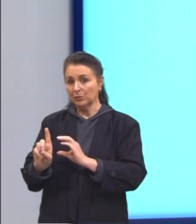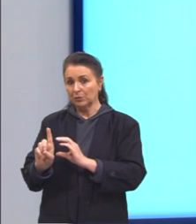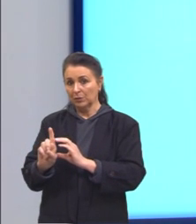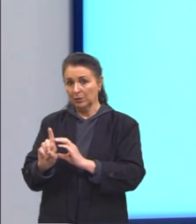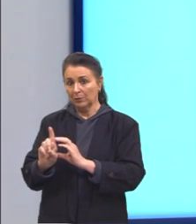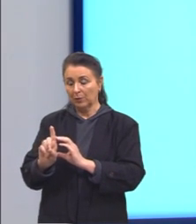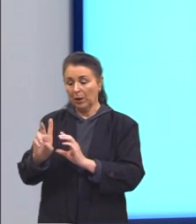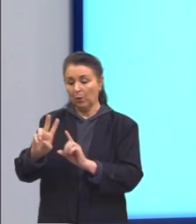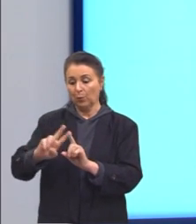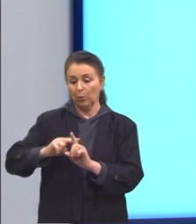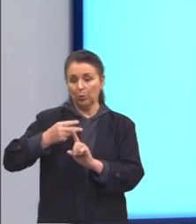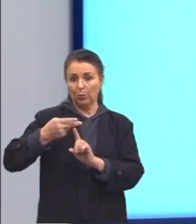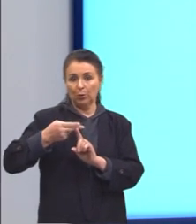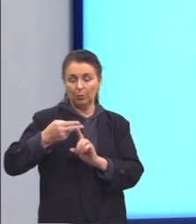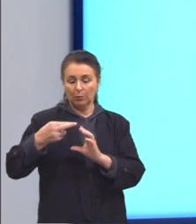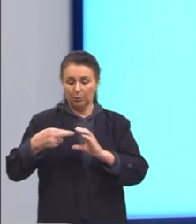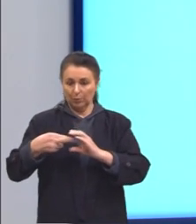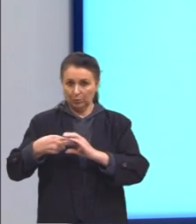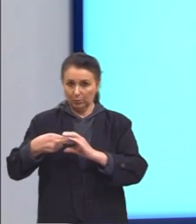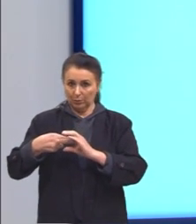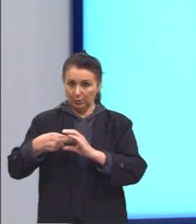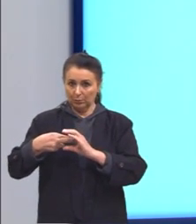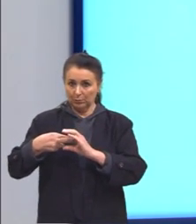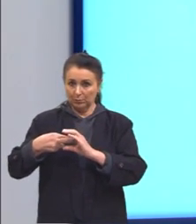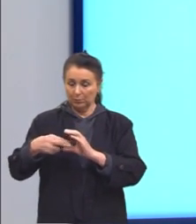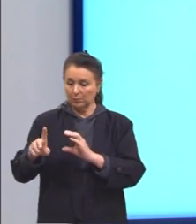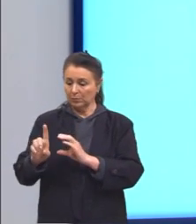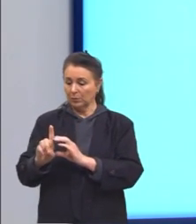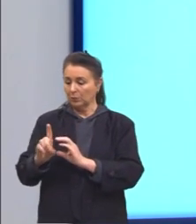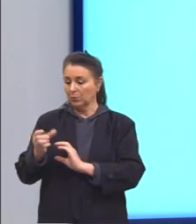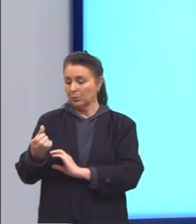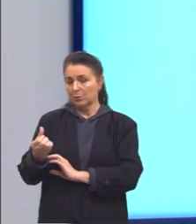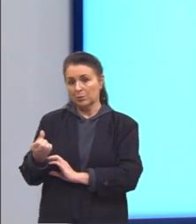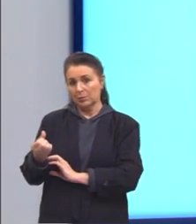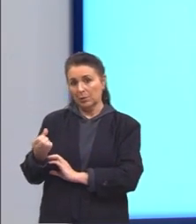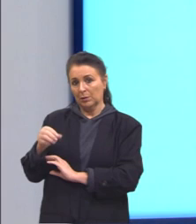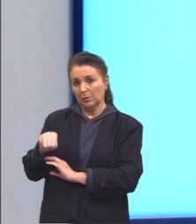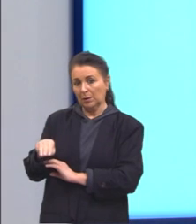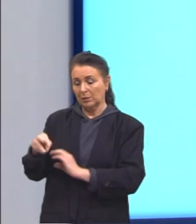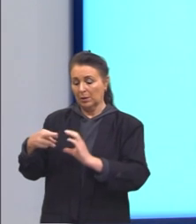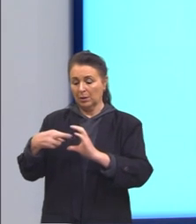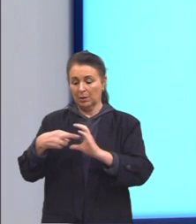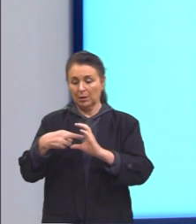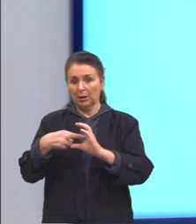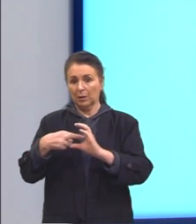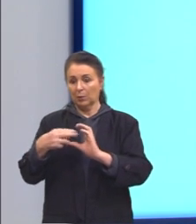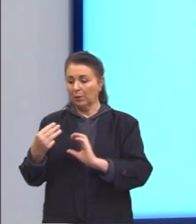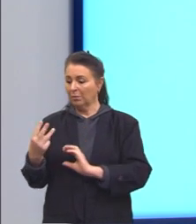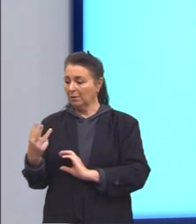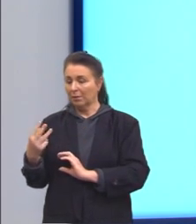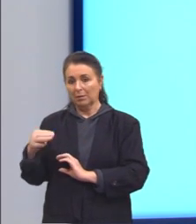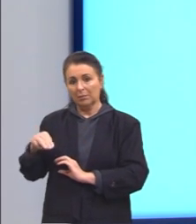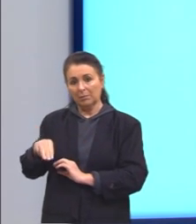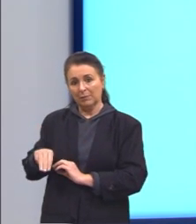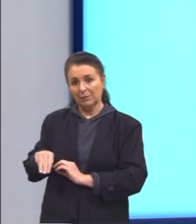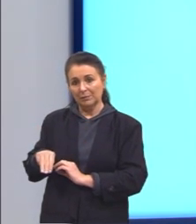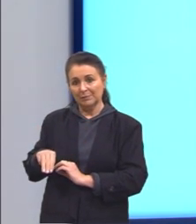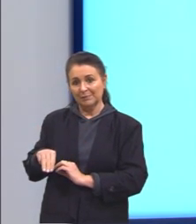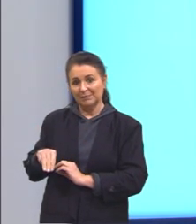o dobro do raio. Então, se o nosso diâmetro mede 6, é porque o raio é de 3 metros.